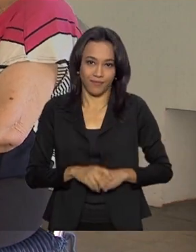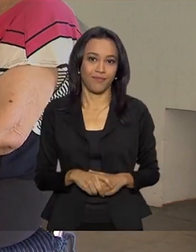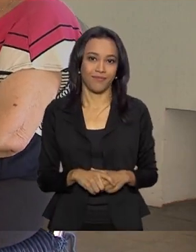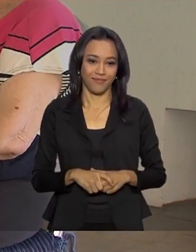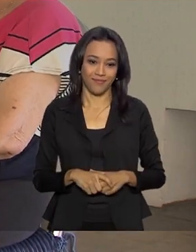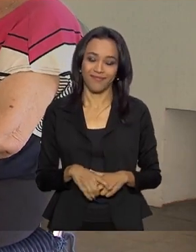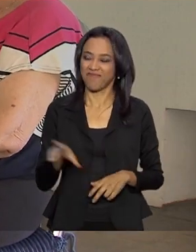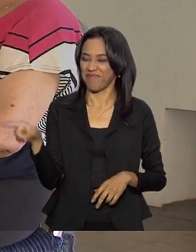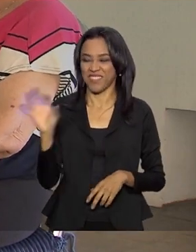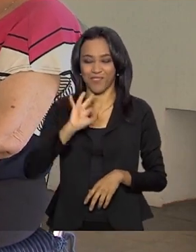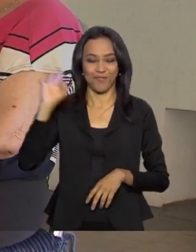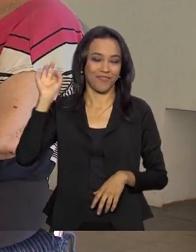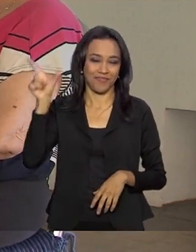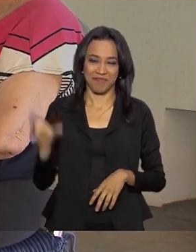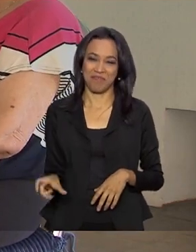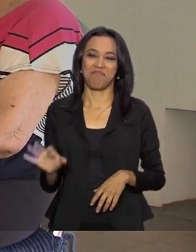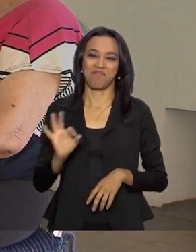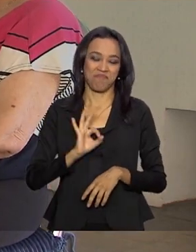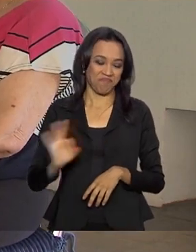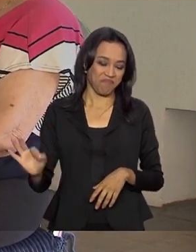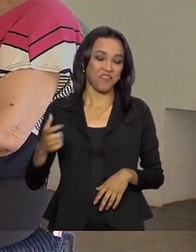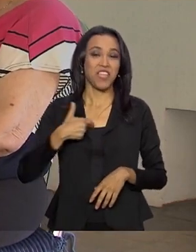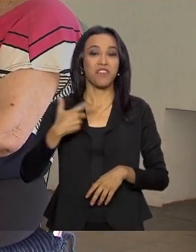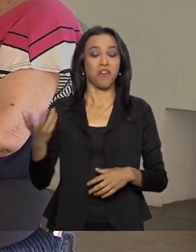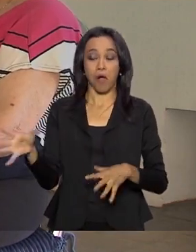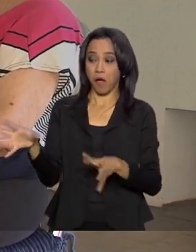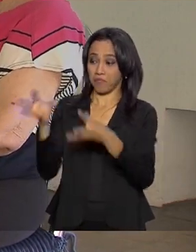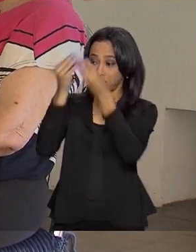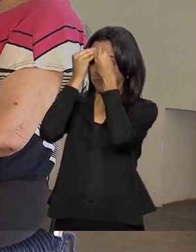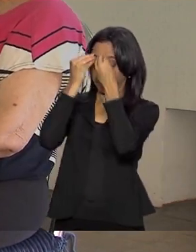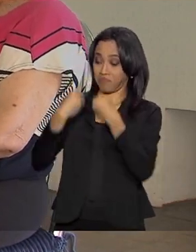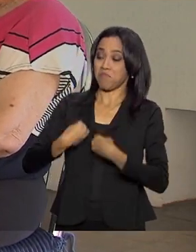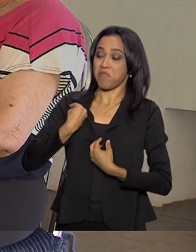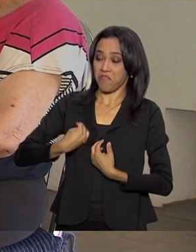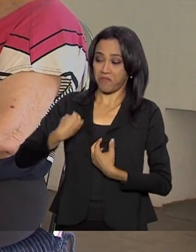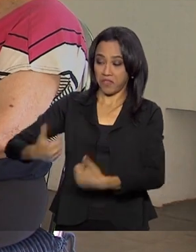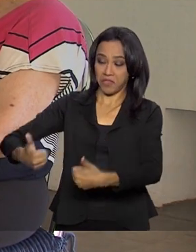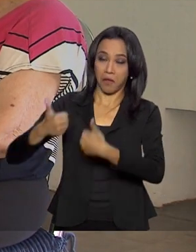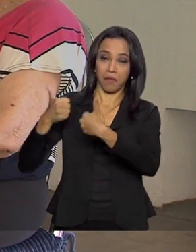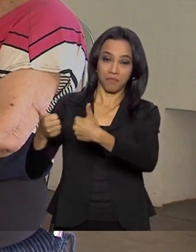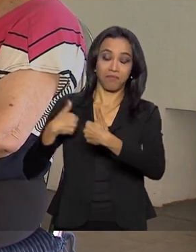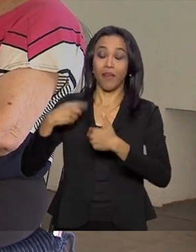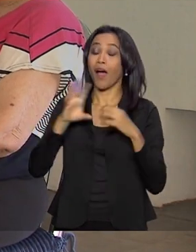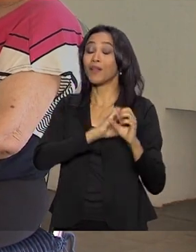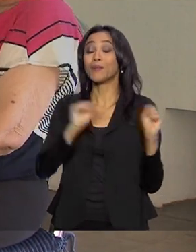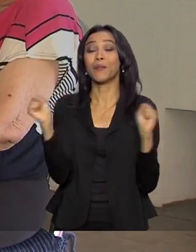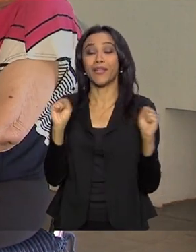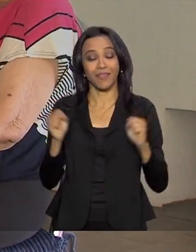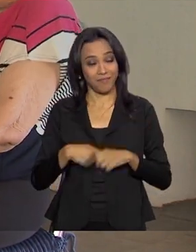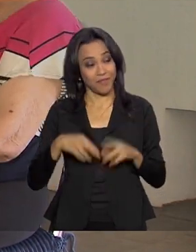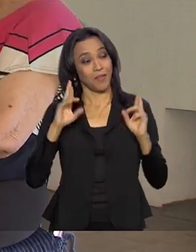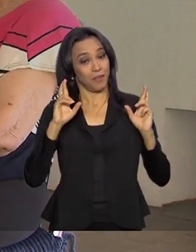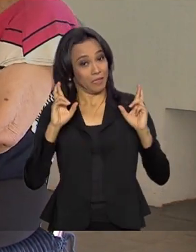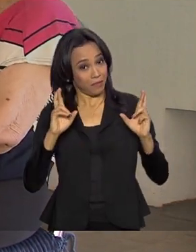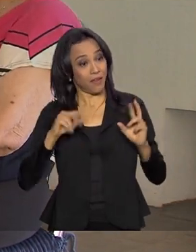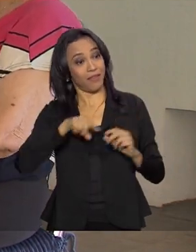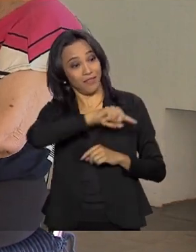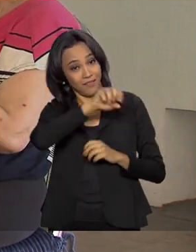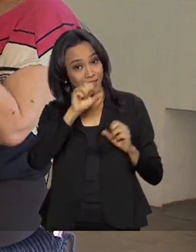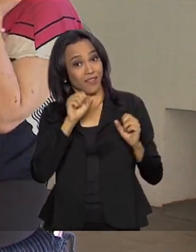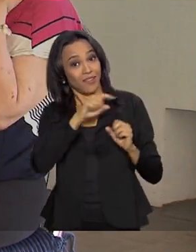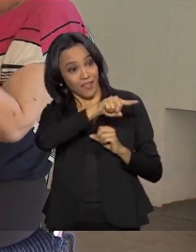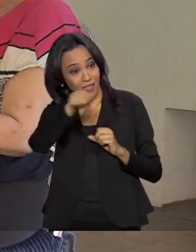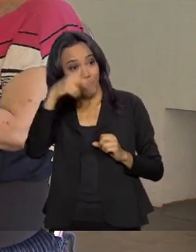Sueli, fantástico. Olha, eu sair daqui cheia de lição de vida, viu? Está ótimo. Eu adorei. Eu espero que muita gente também,